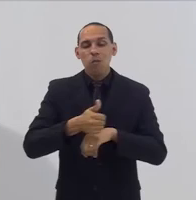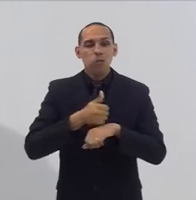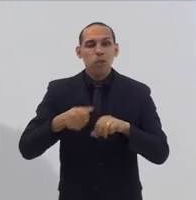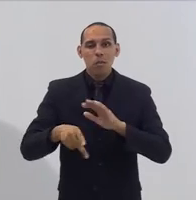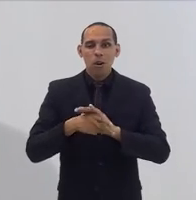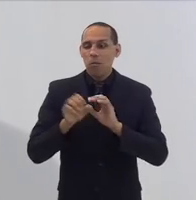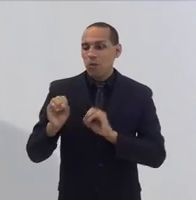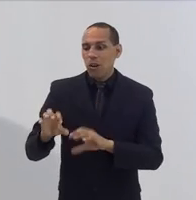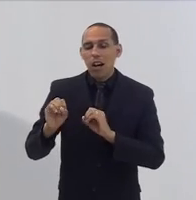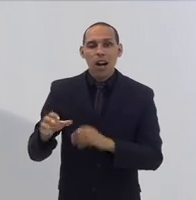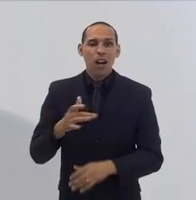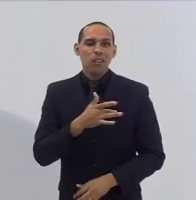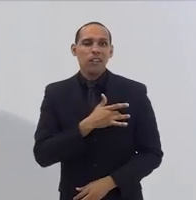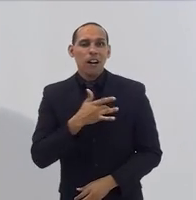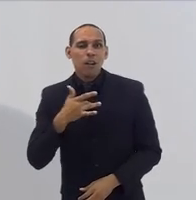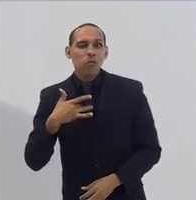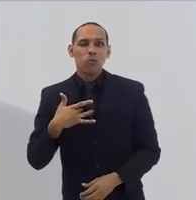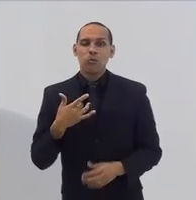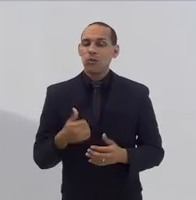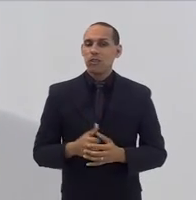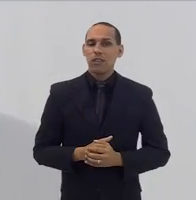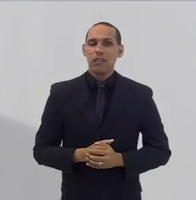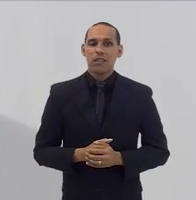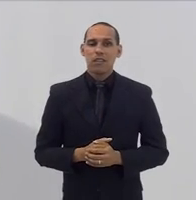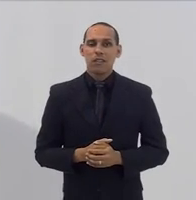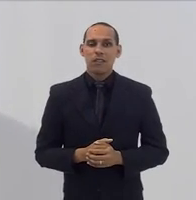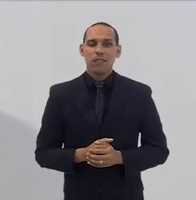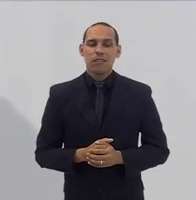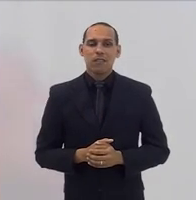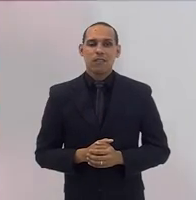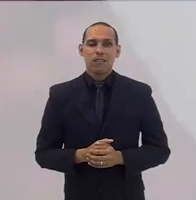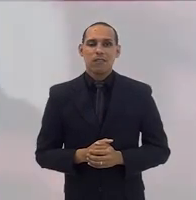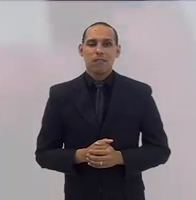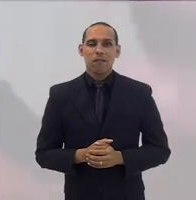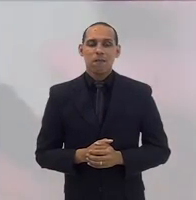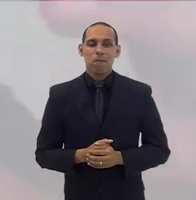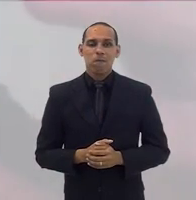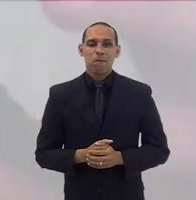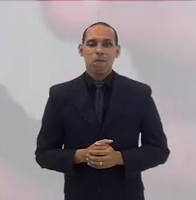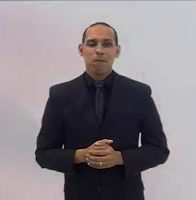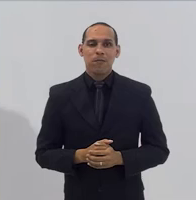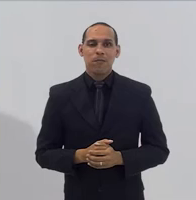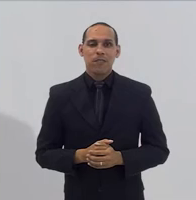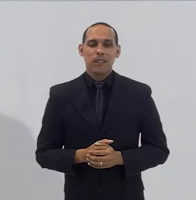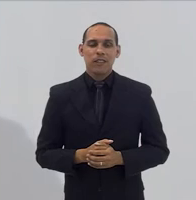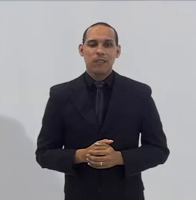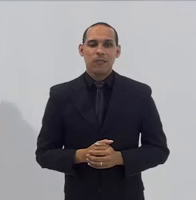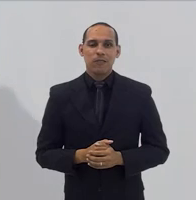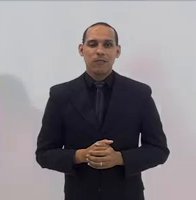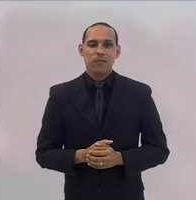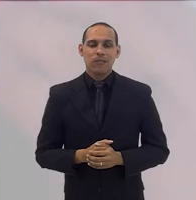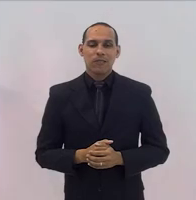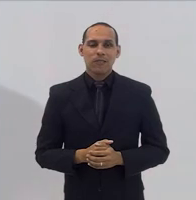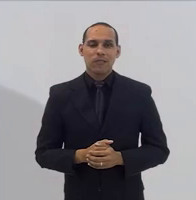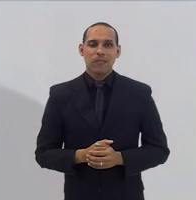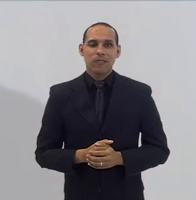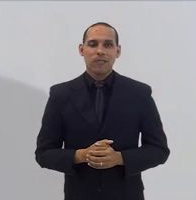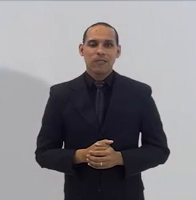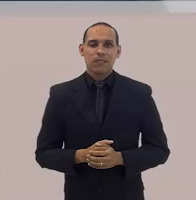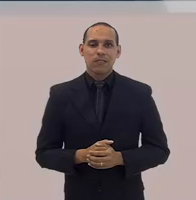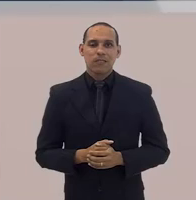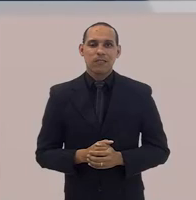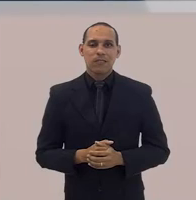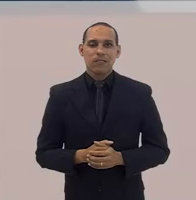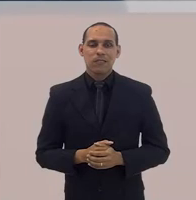saúde, pescadores, marisqueiras, juventude, então, era um gabinete sempre pautado